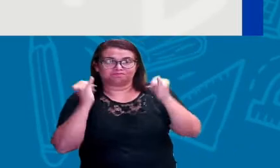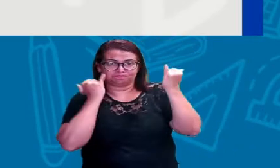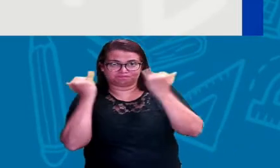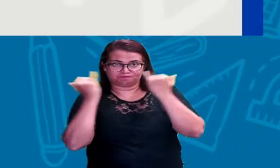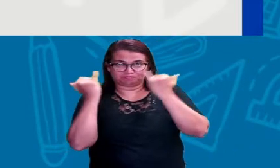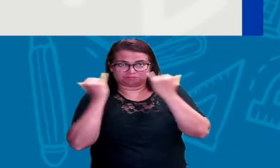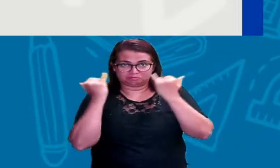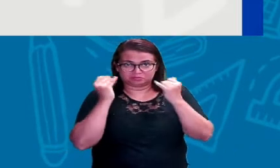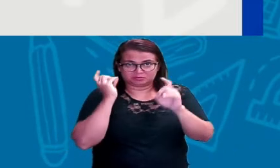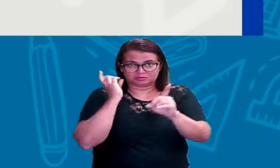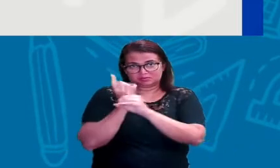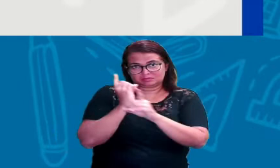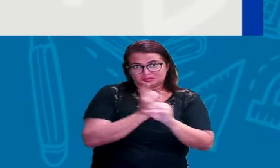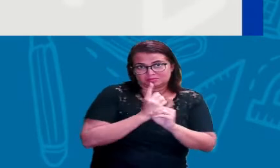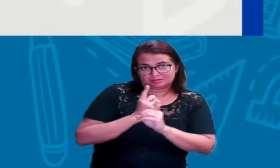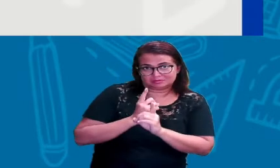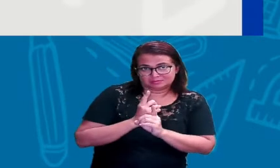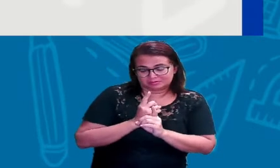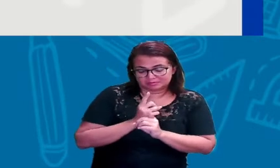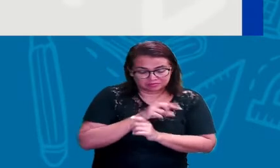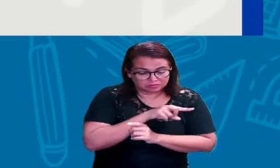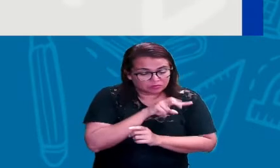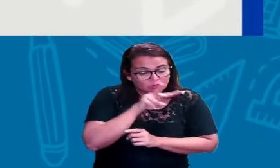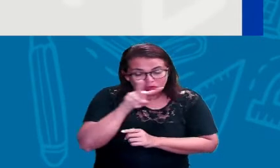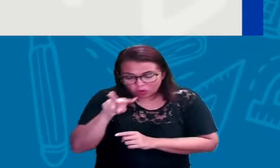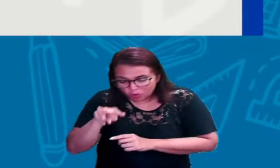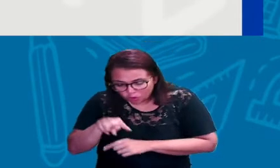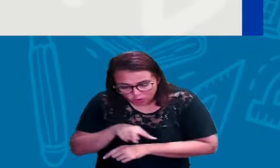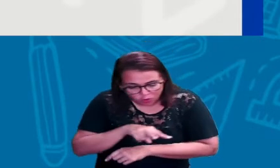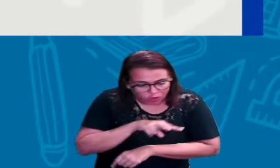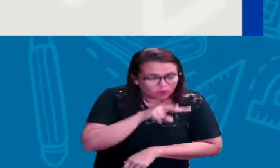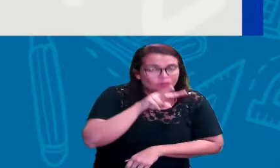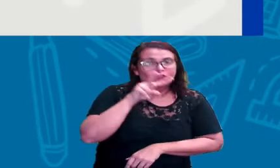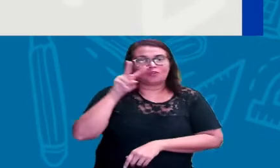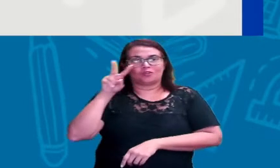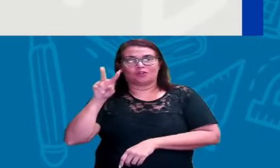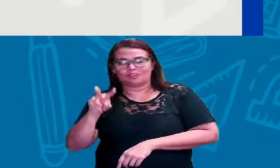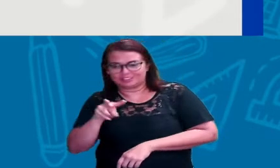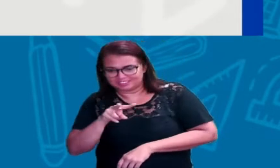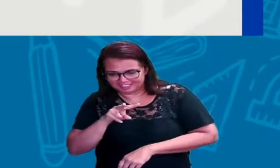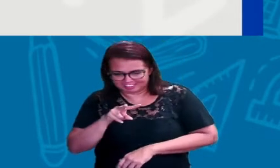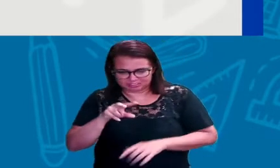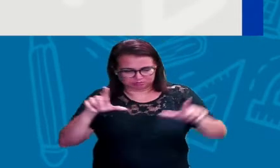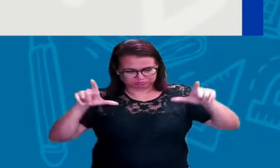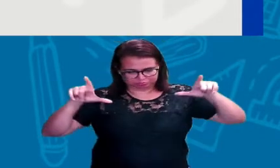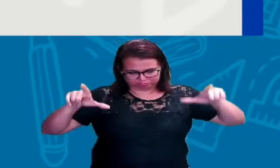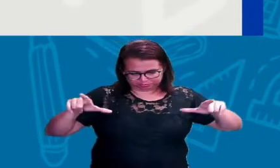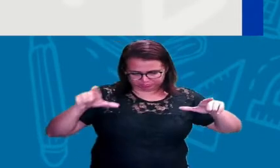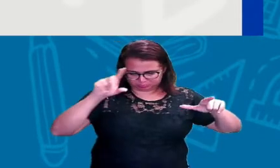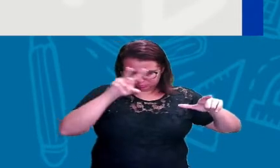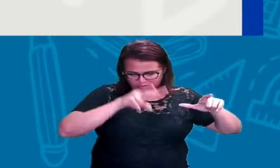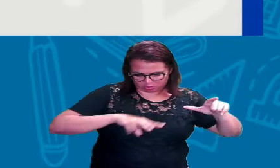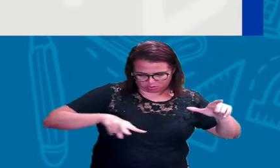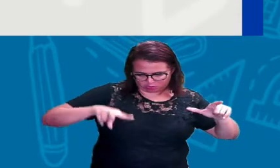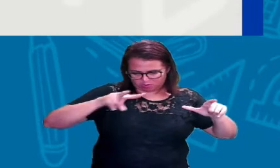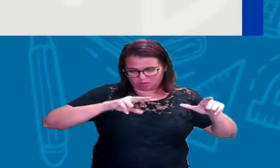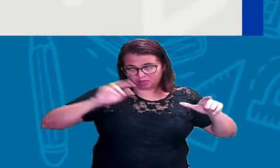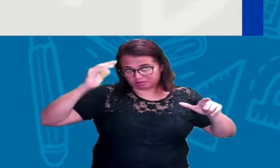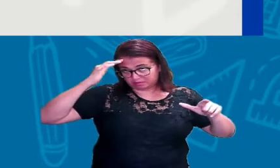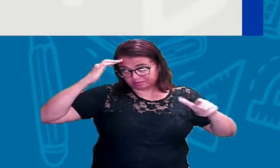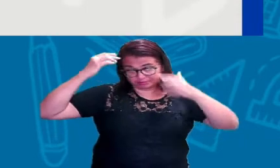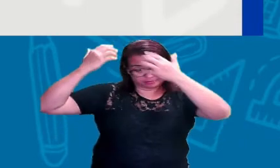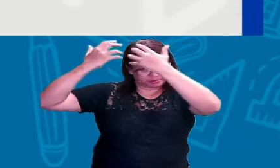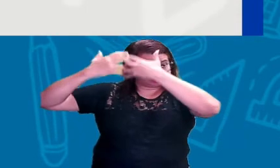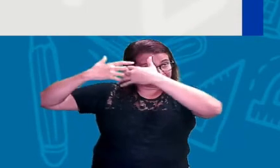encontrar lá na figura que a gente traz desse probleminha de hoje. Então vai pensando